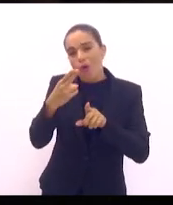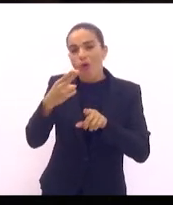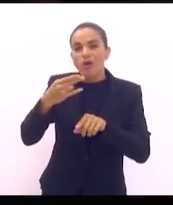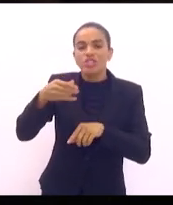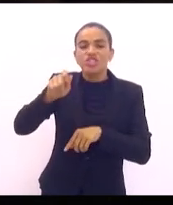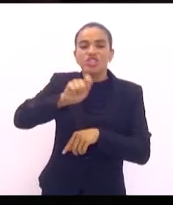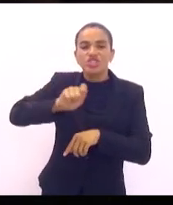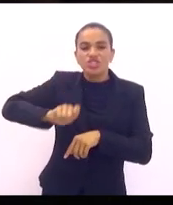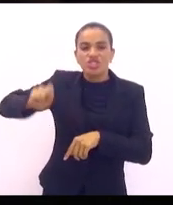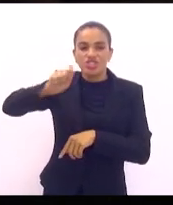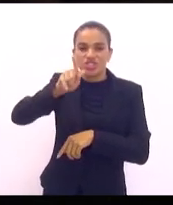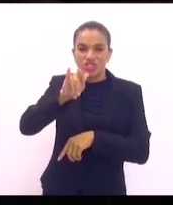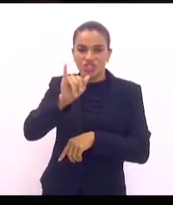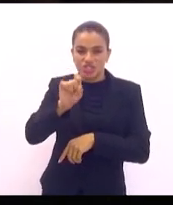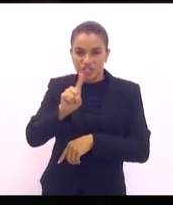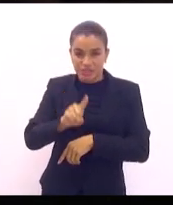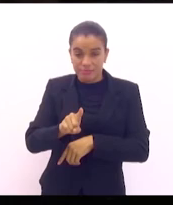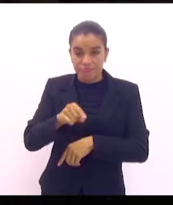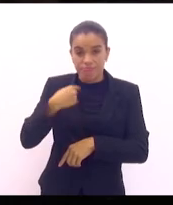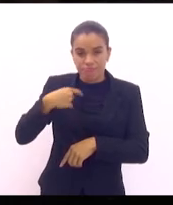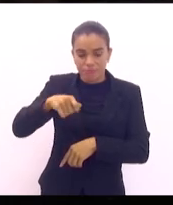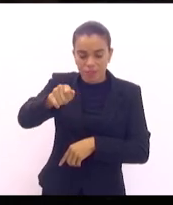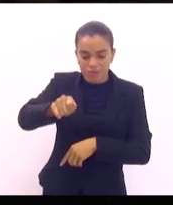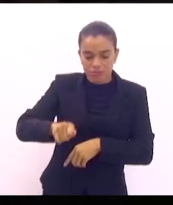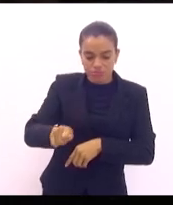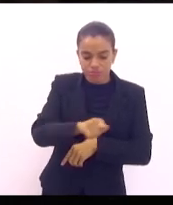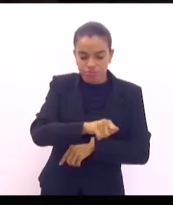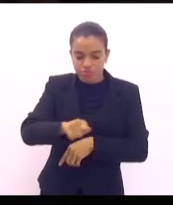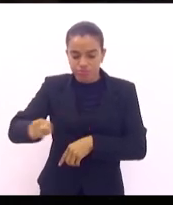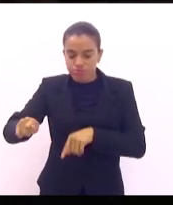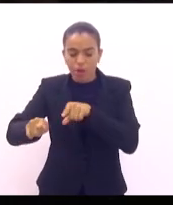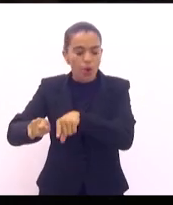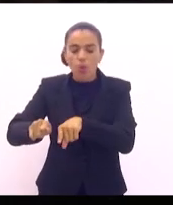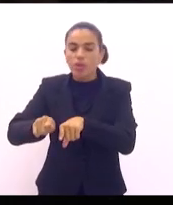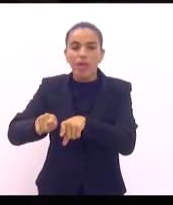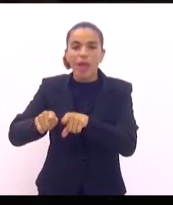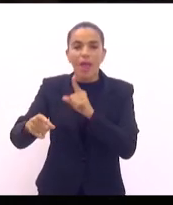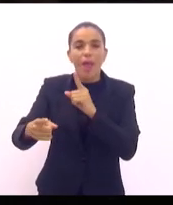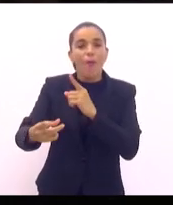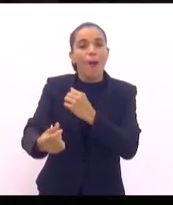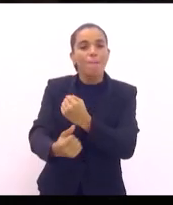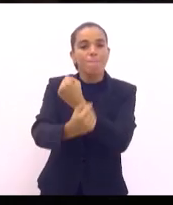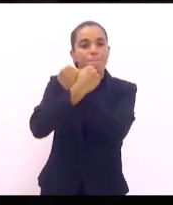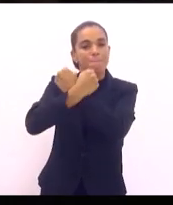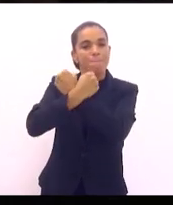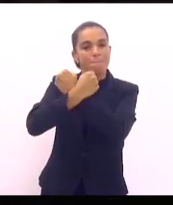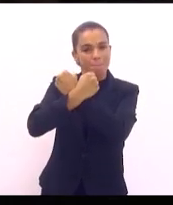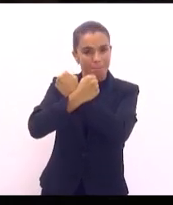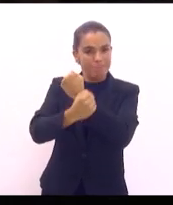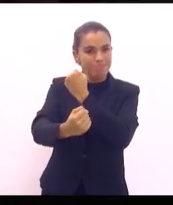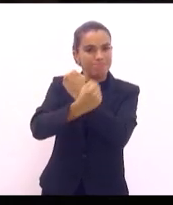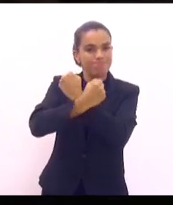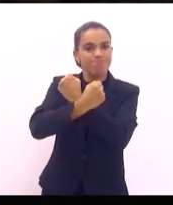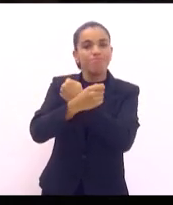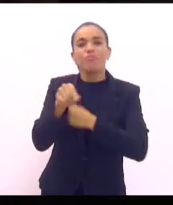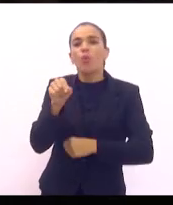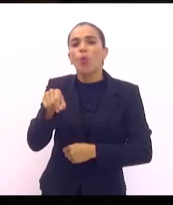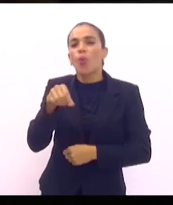ele risca o ponto. Sabe o que é aquele ponto riscado? É ele é uma mandala. E de onde vem a mandala?